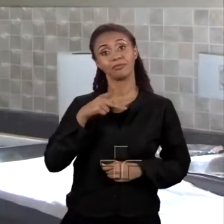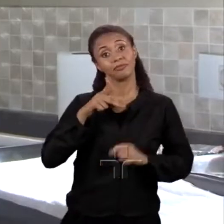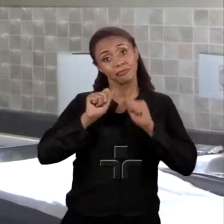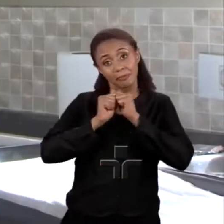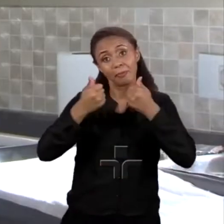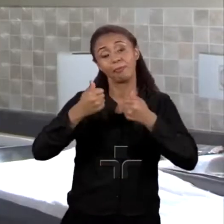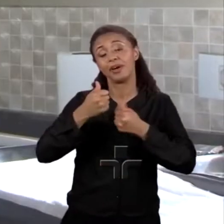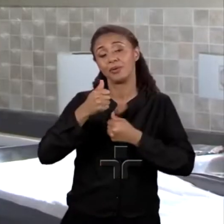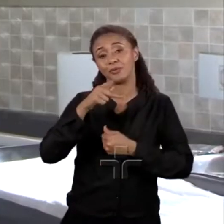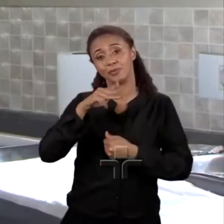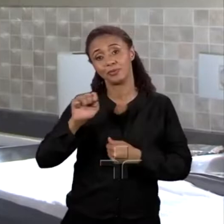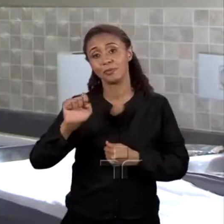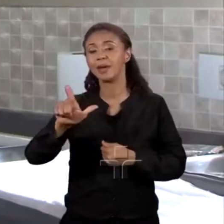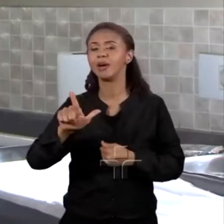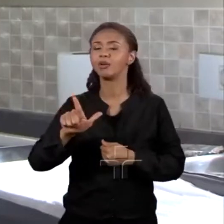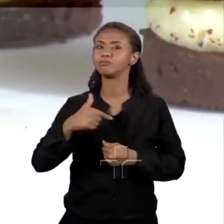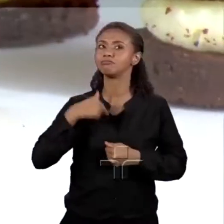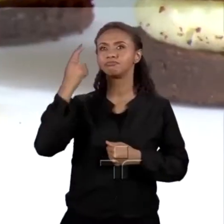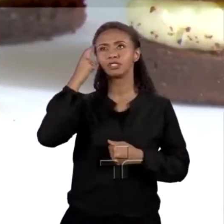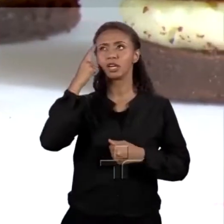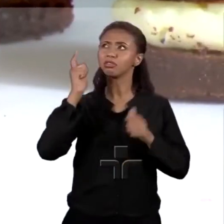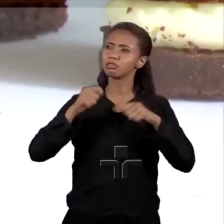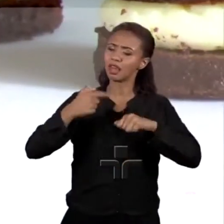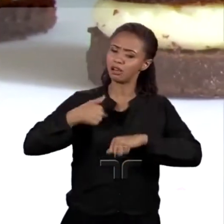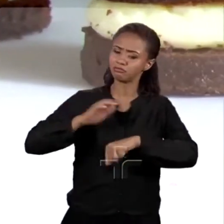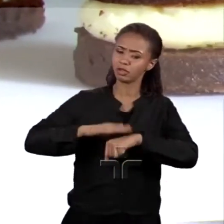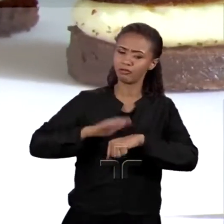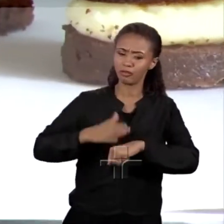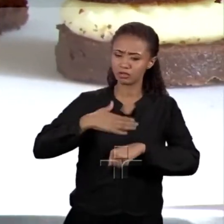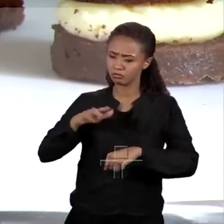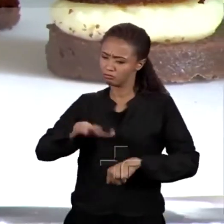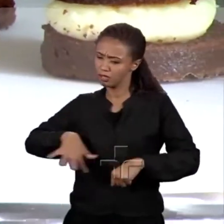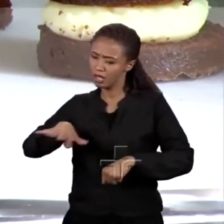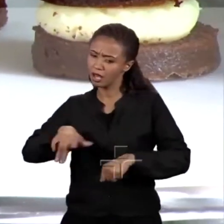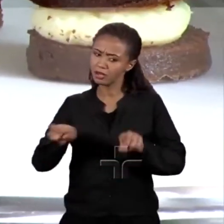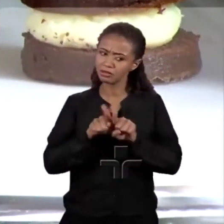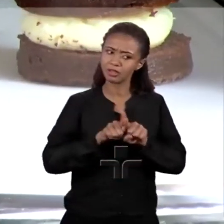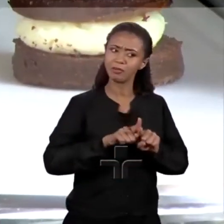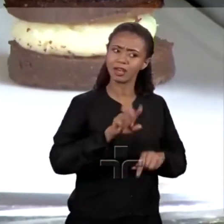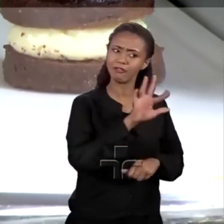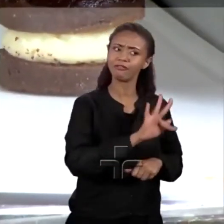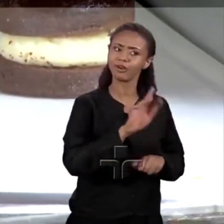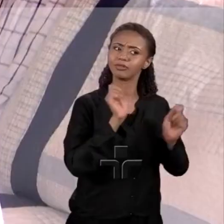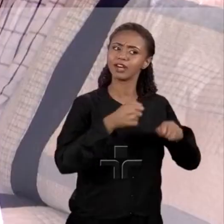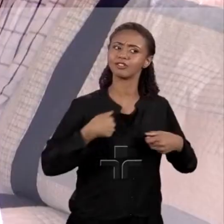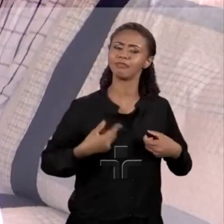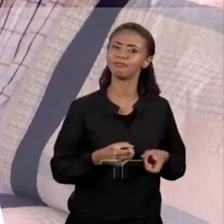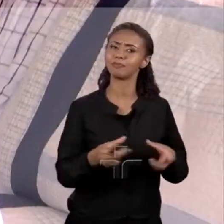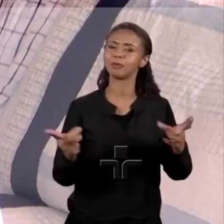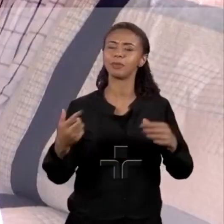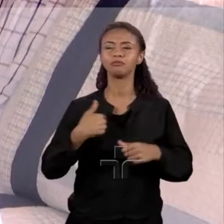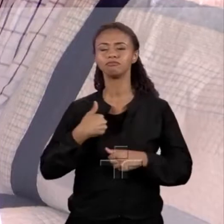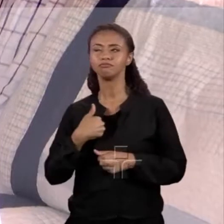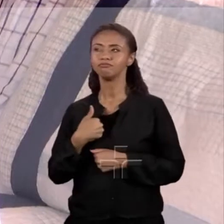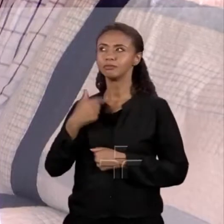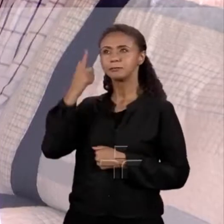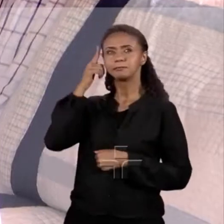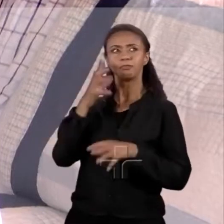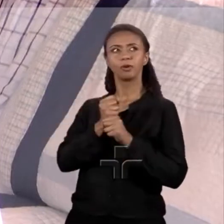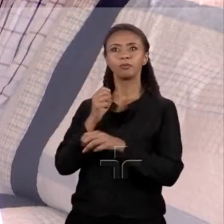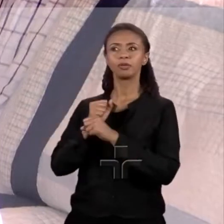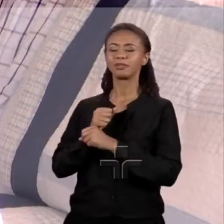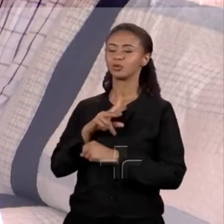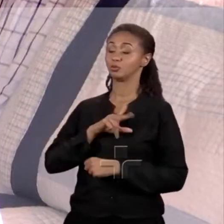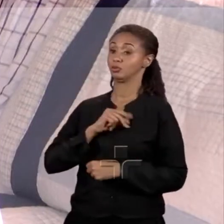pensei, poxa, eu posso fazer pão de mel, eu posso vender no meu bairro, eu posso vender na minha faculdade. Eu já comecei a calcular, calcular, falei assim, meu, eu